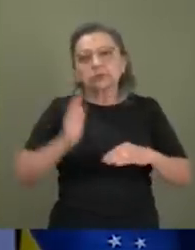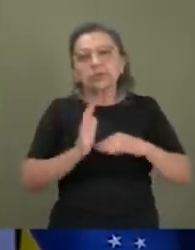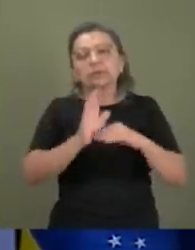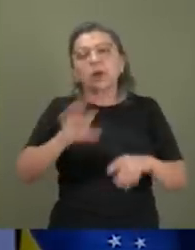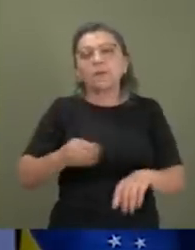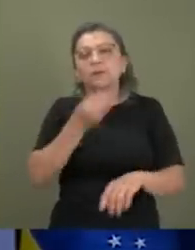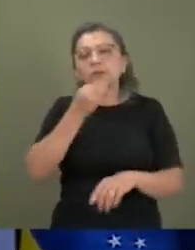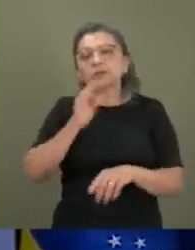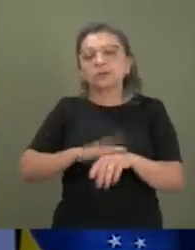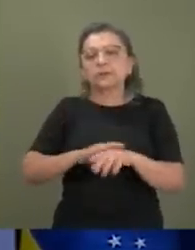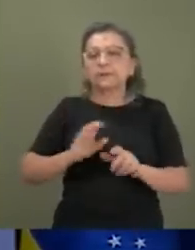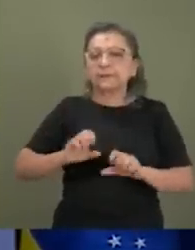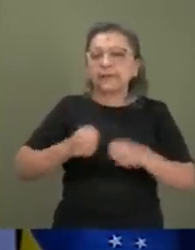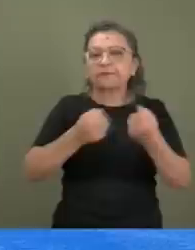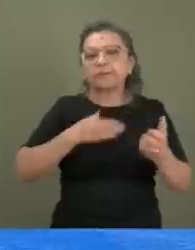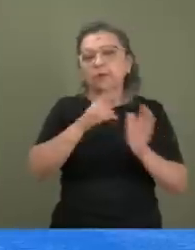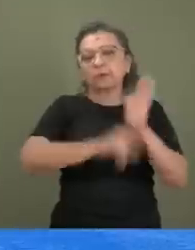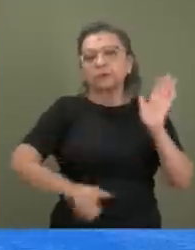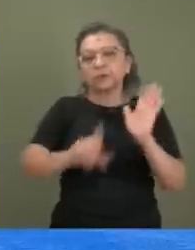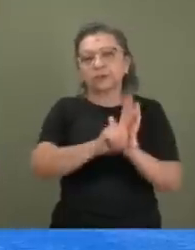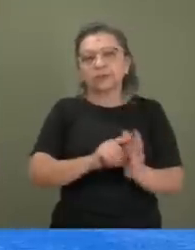esse espaço de defender o meu projeto de lei. Obrigado.